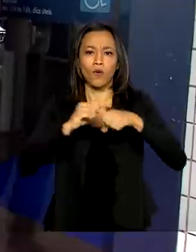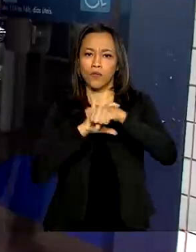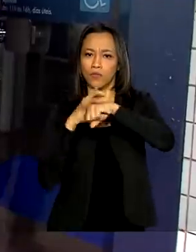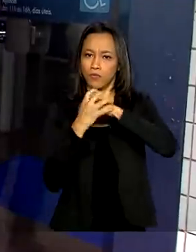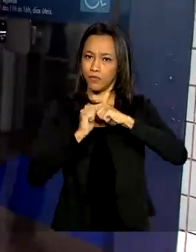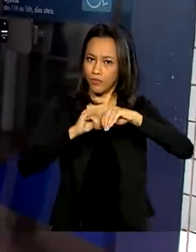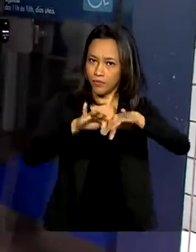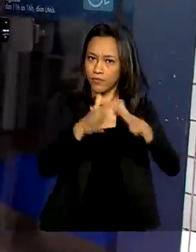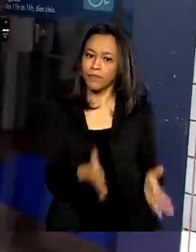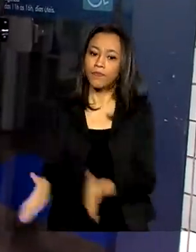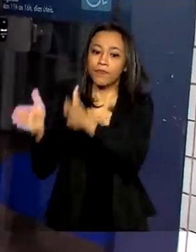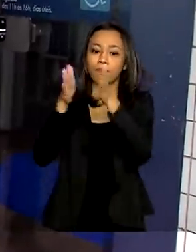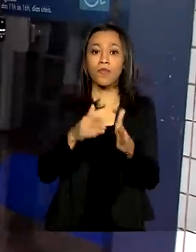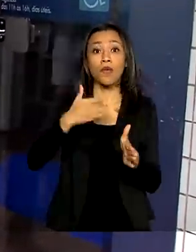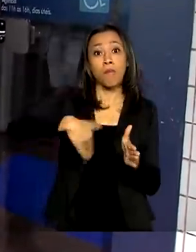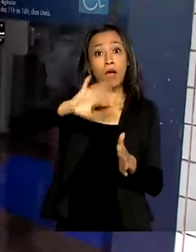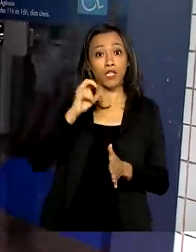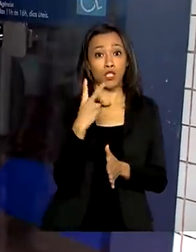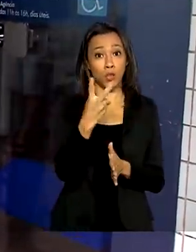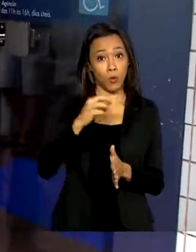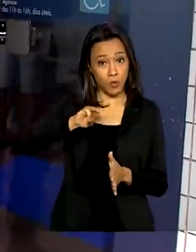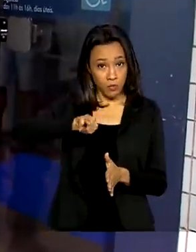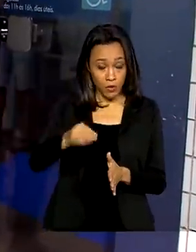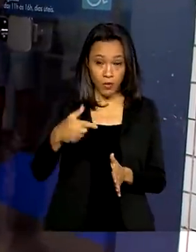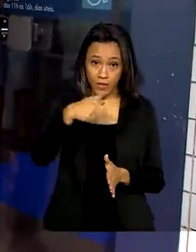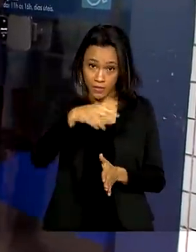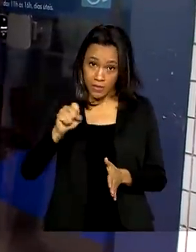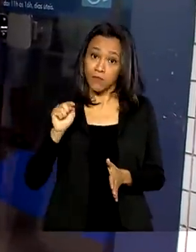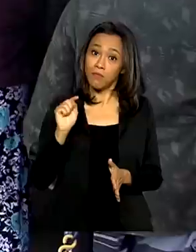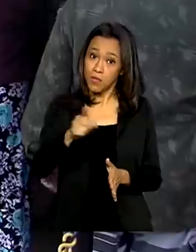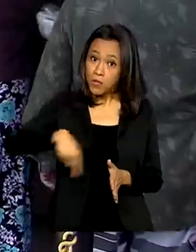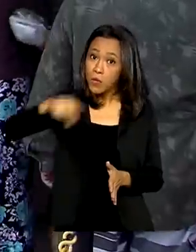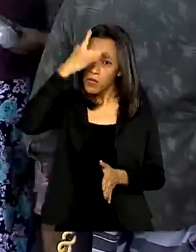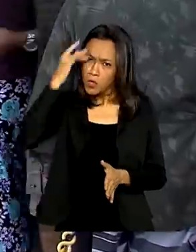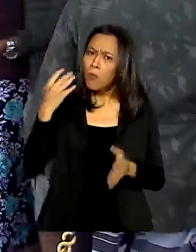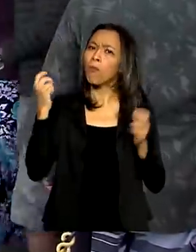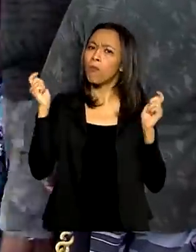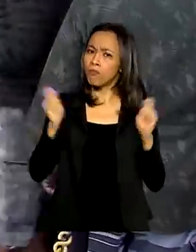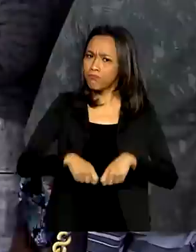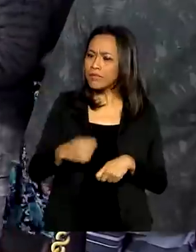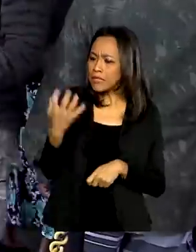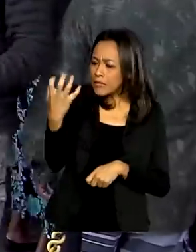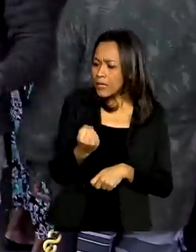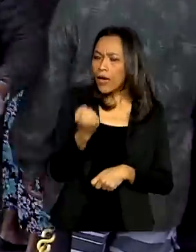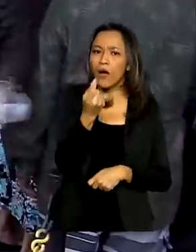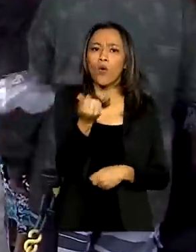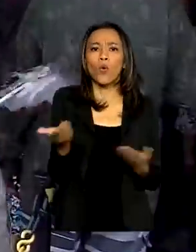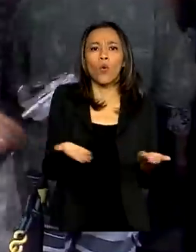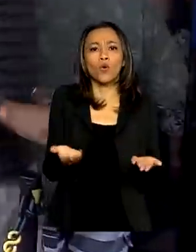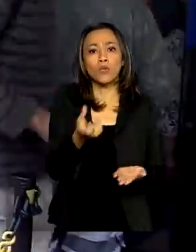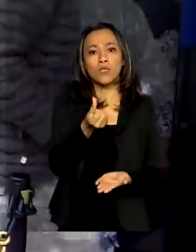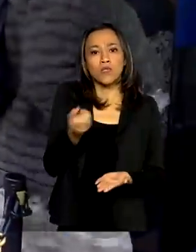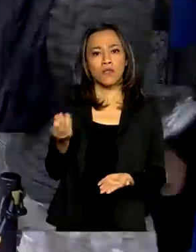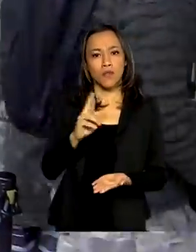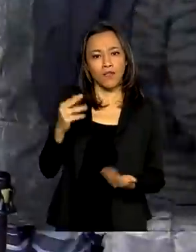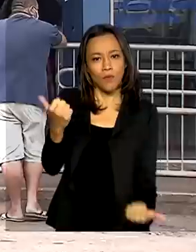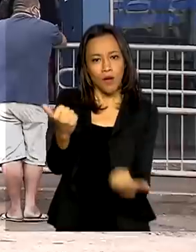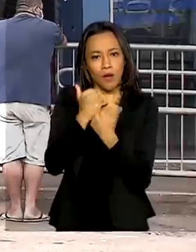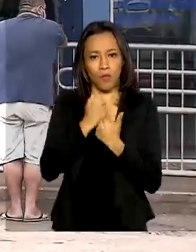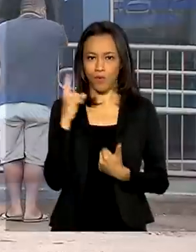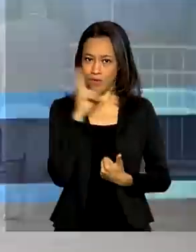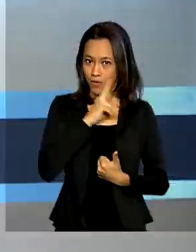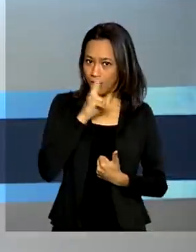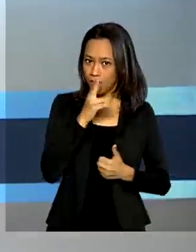Mais 2 milhões e 700 mil trabalhadores podem sacar hoje em dinheiro os 600 reais do auxílio